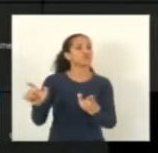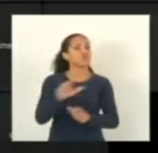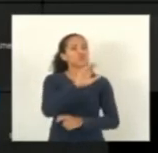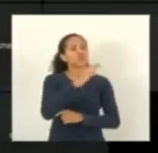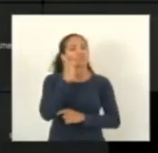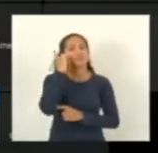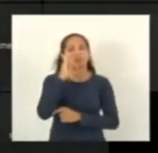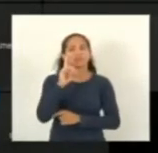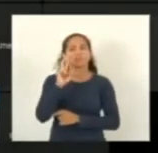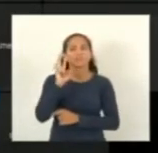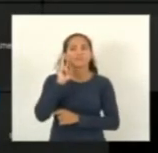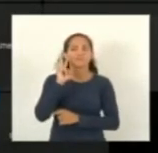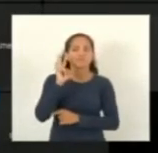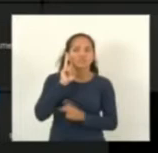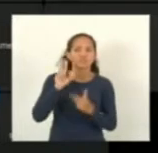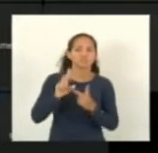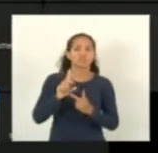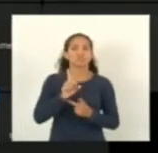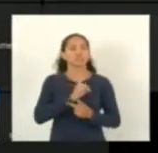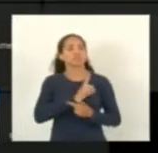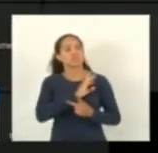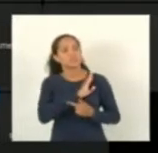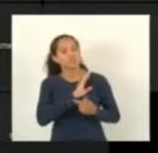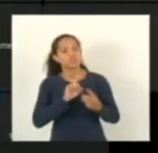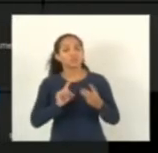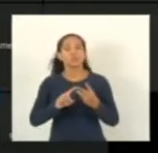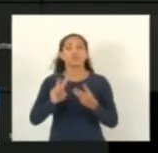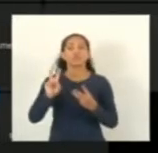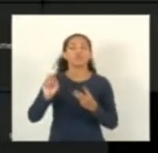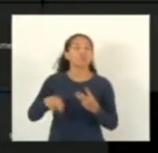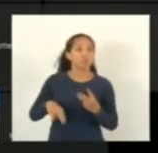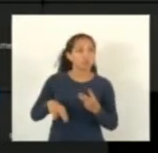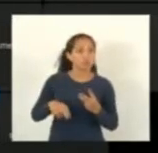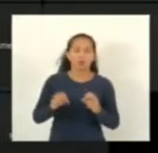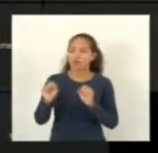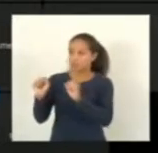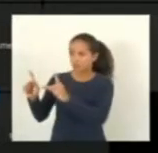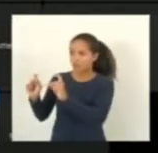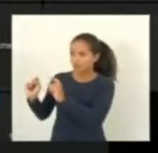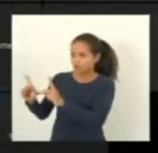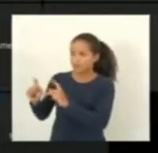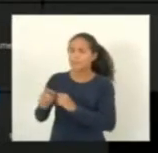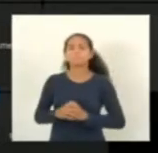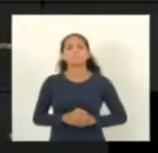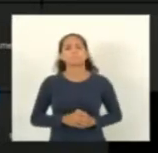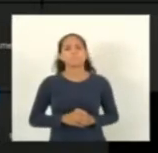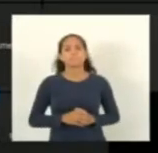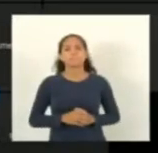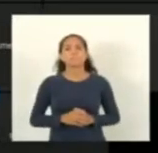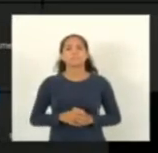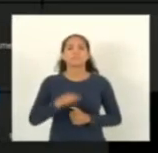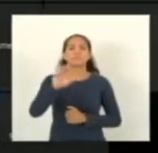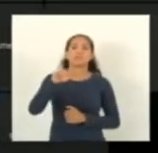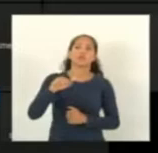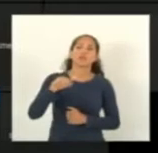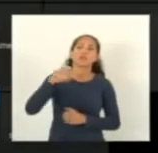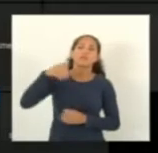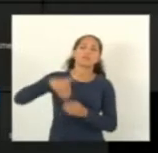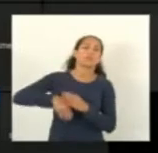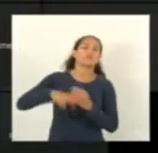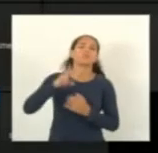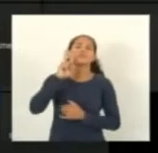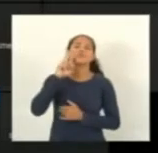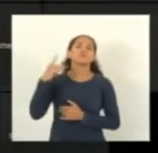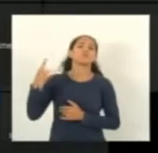deputado Danilo Baense deputado Von ok Danilo deputado Vandinho como vota?